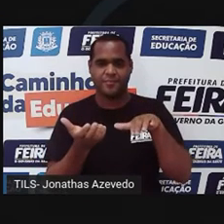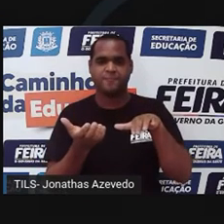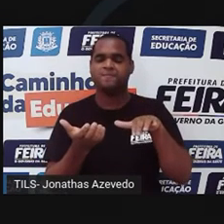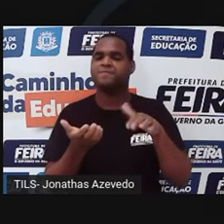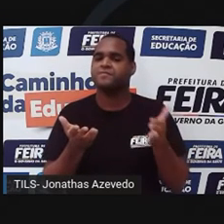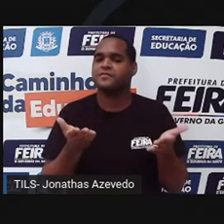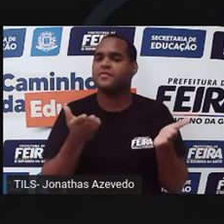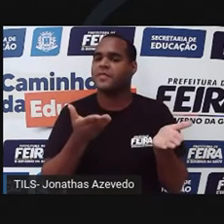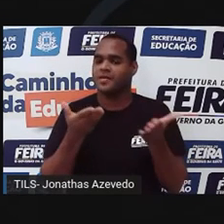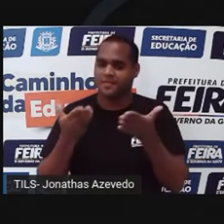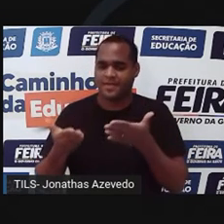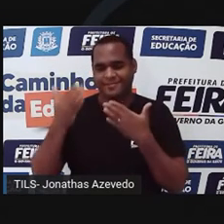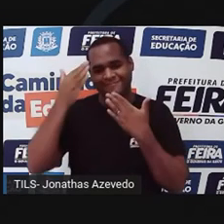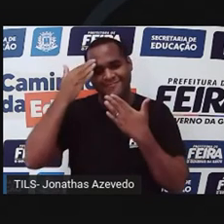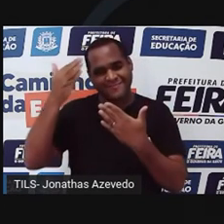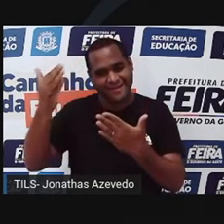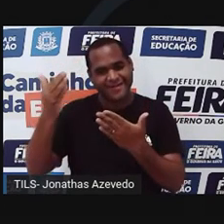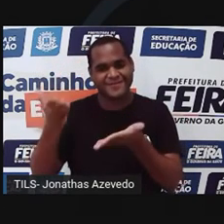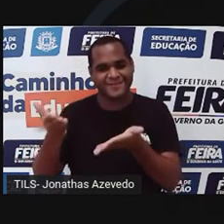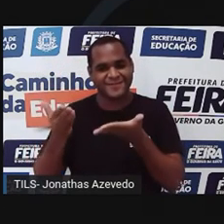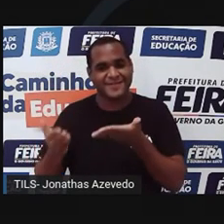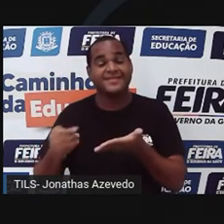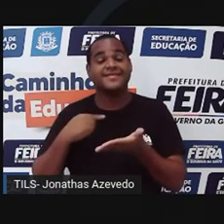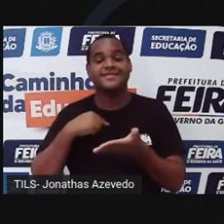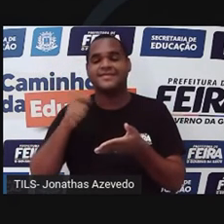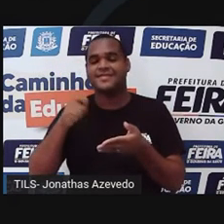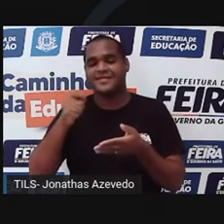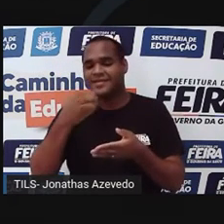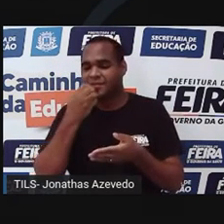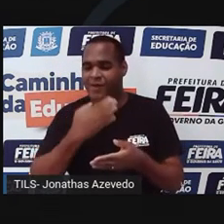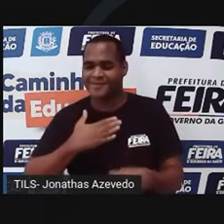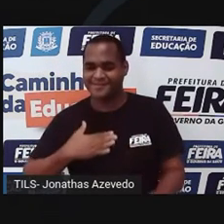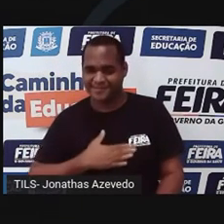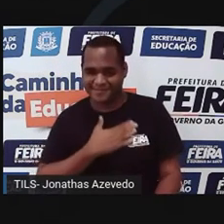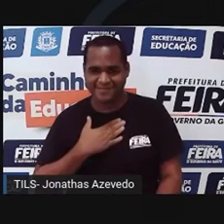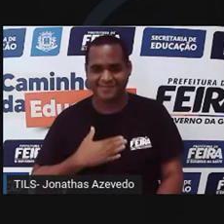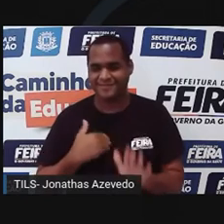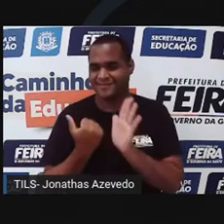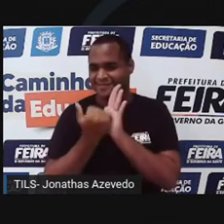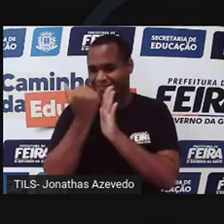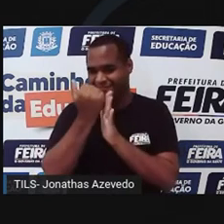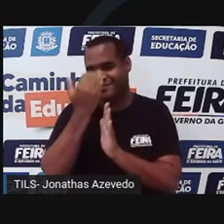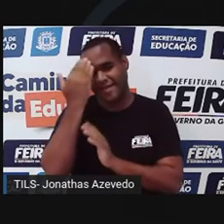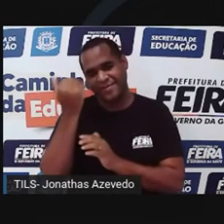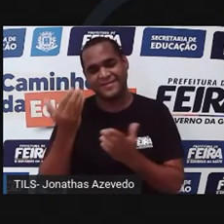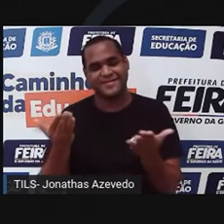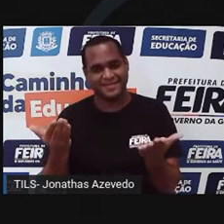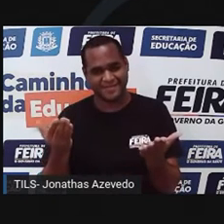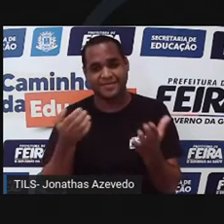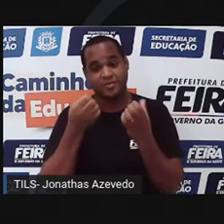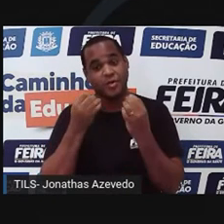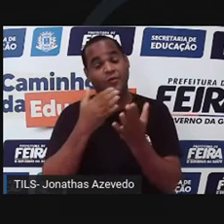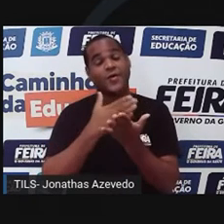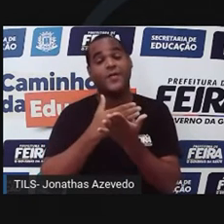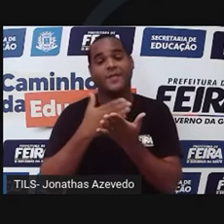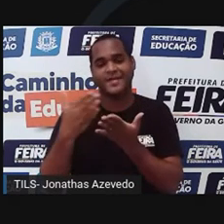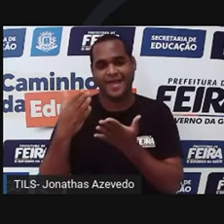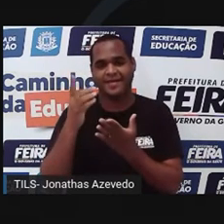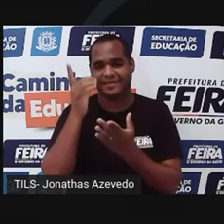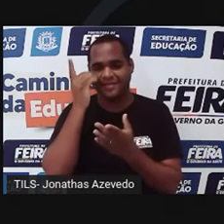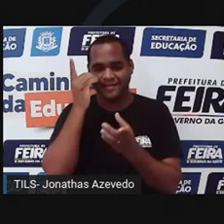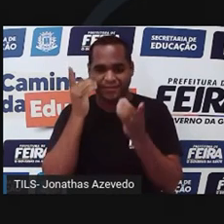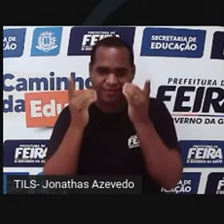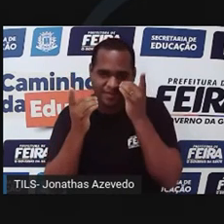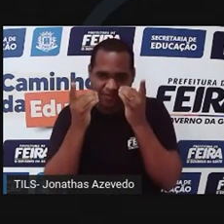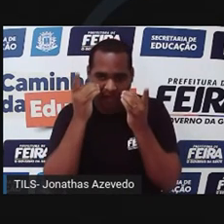Muito obrigada pelo convite, Lilia. É um prazer estar aqui com você no Saiba Mais. Para a gente começar, o daltonismo,